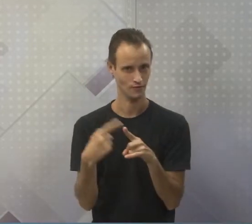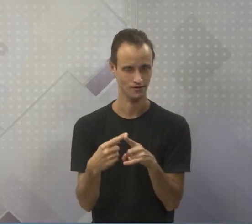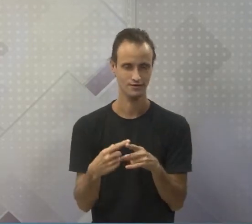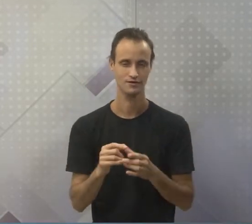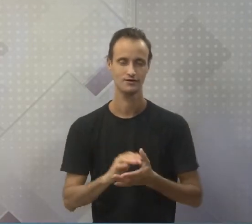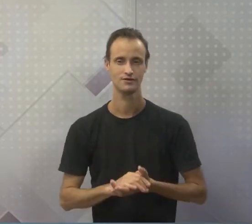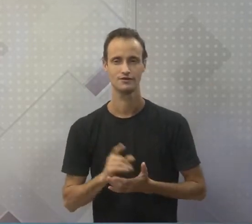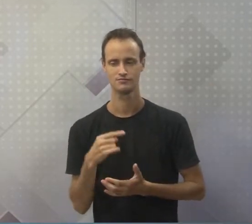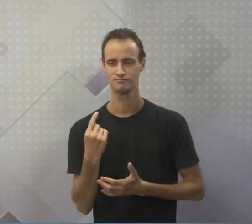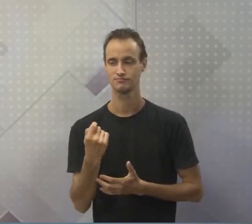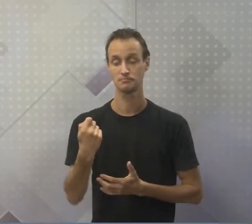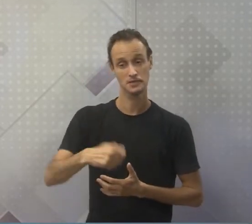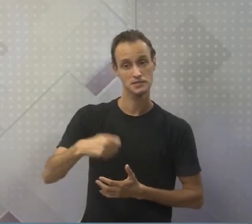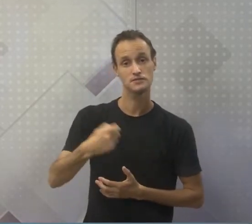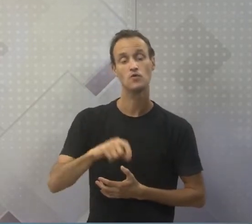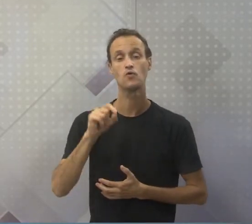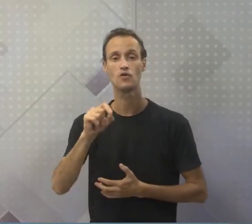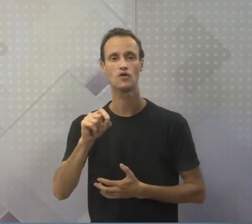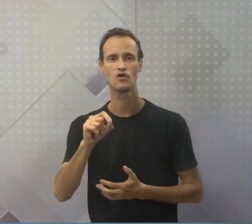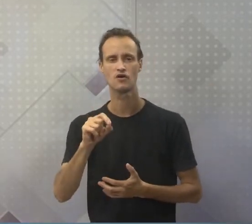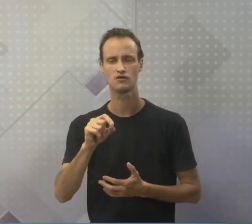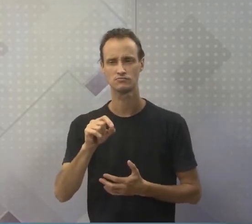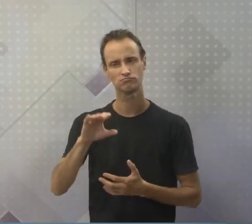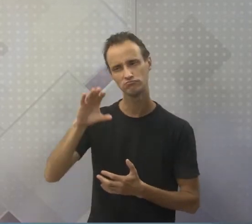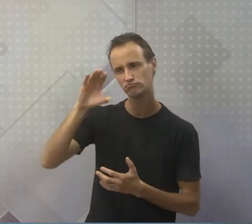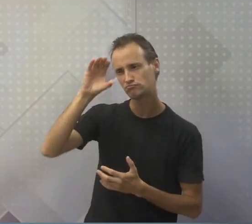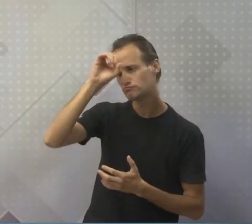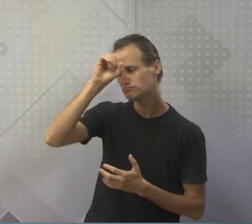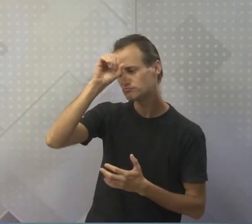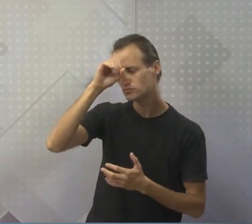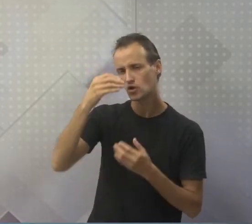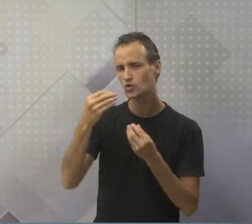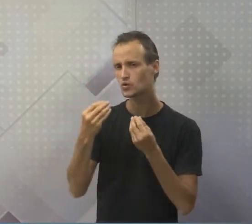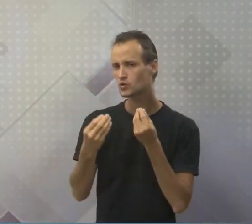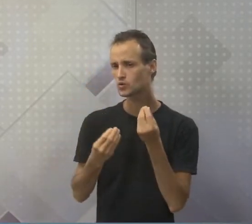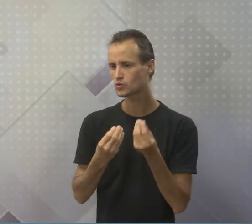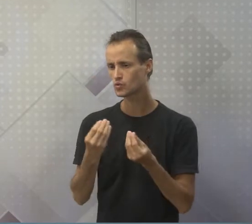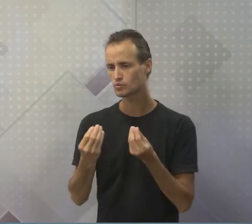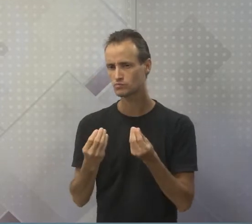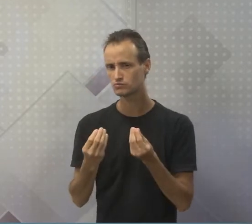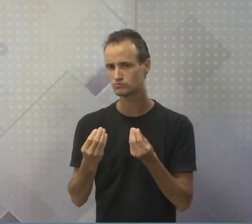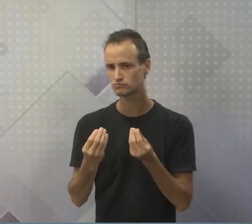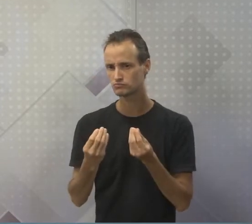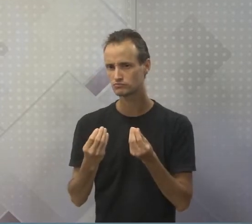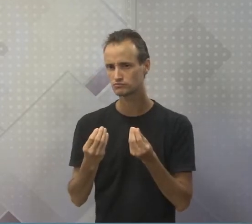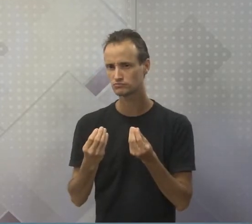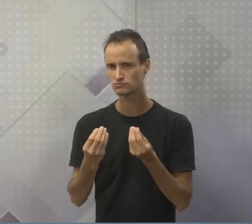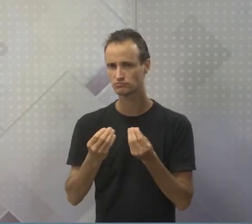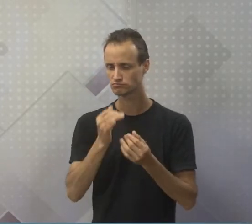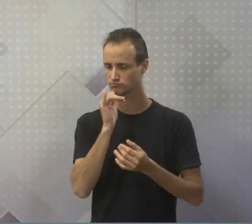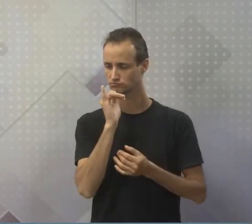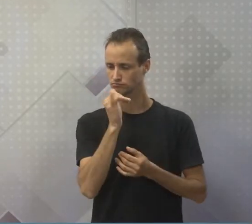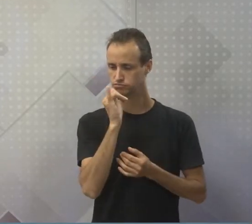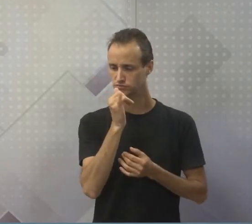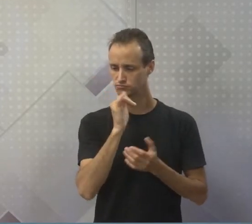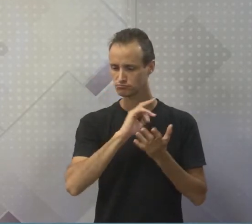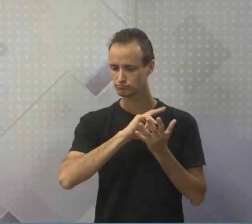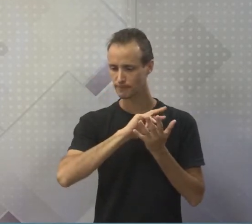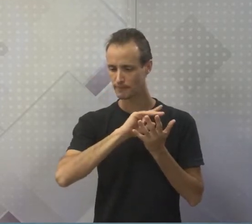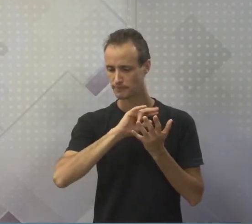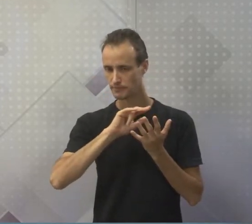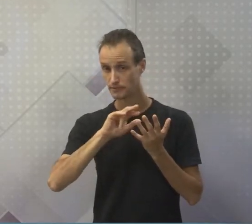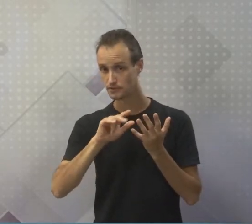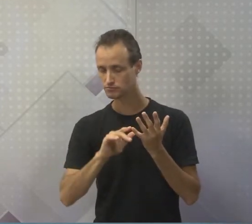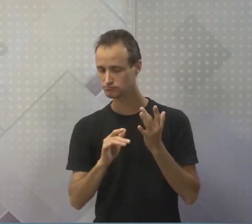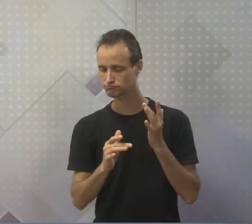temos que ter a noção de que as narrativas, elas vêm de